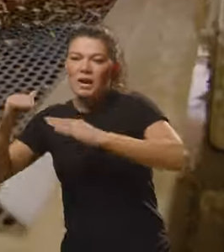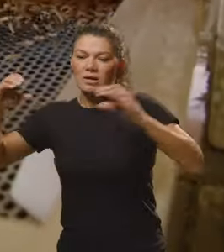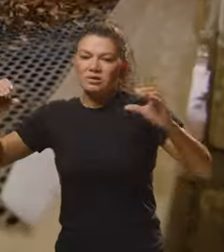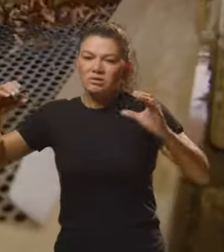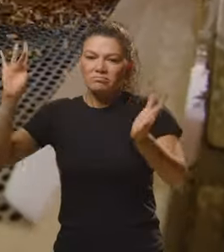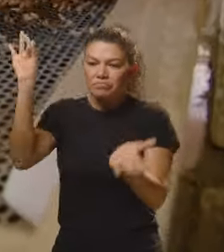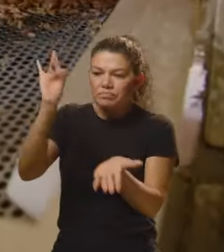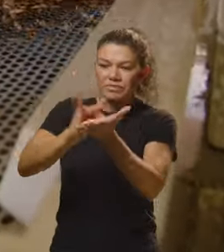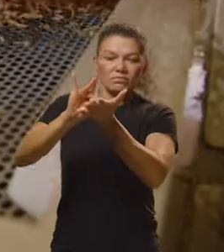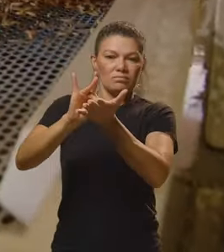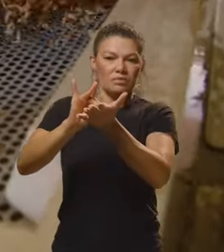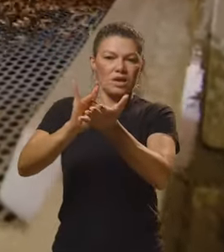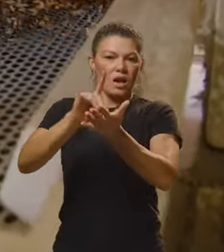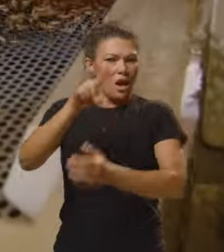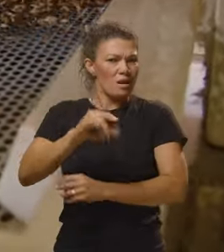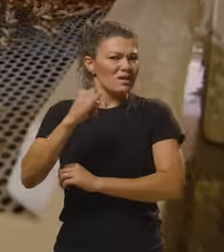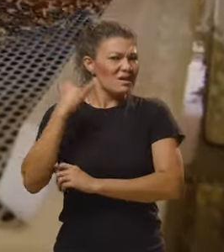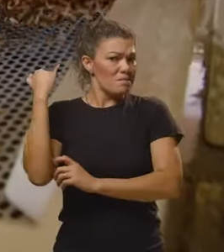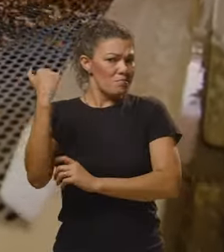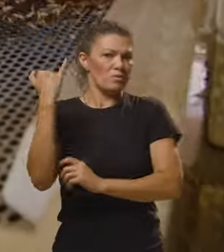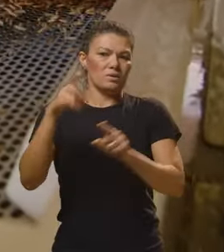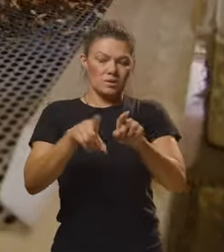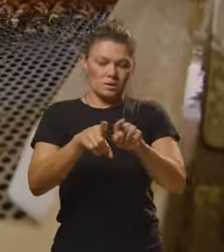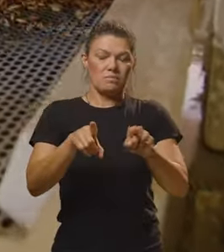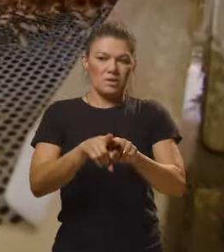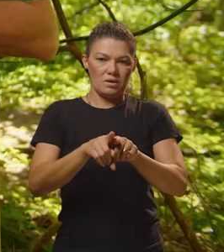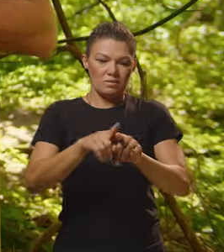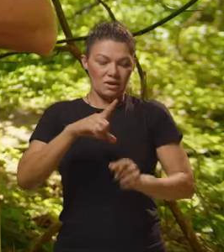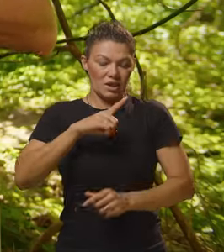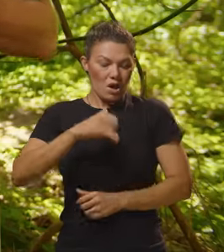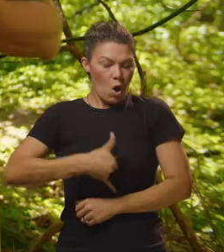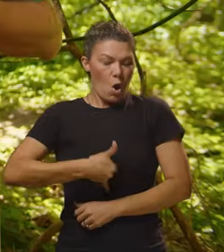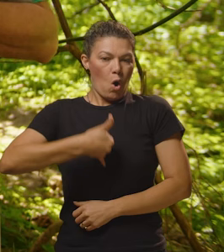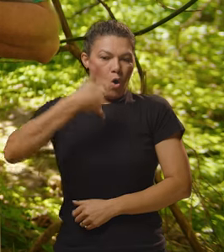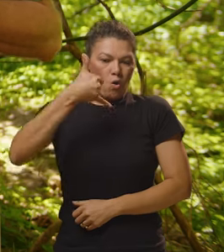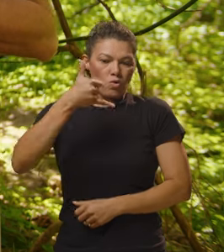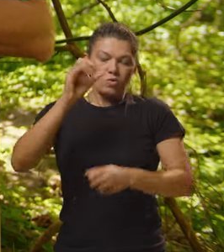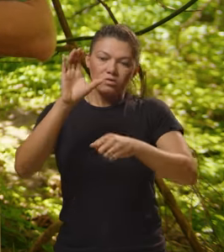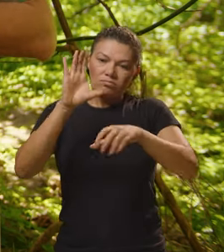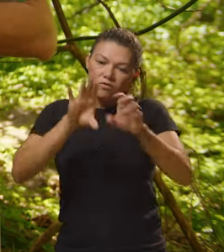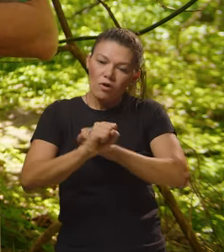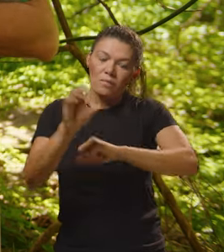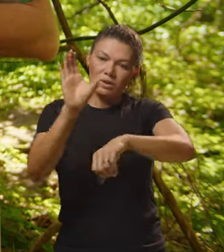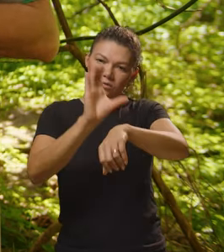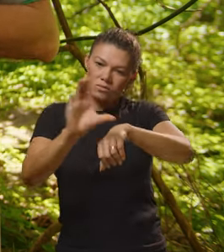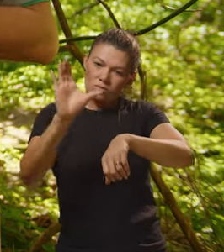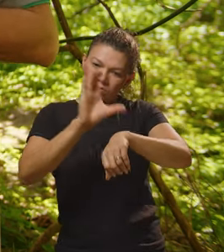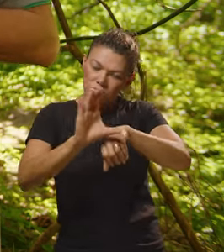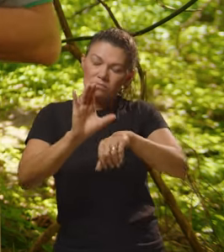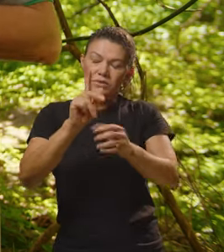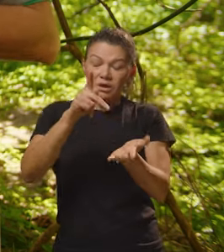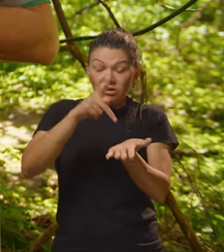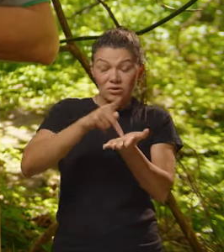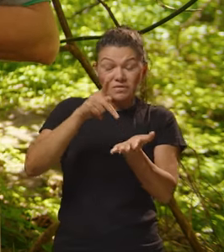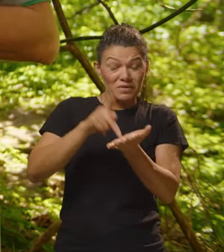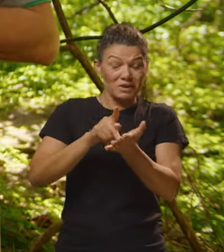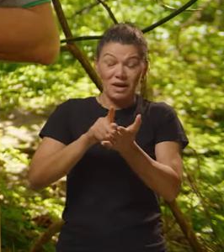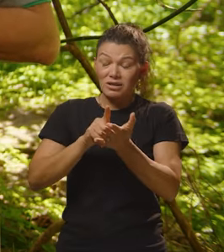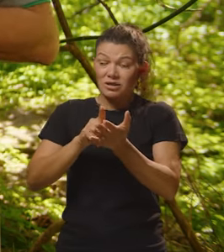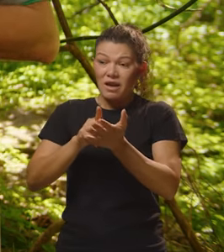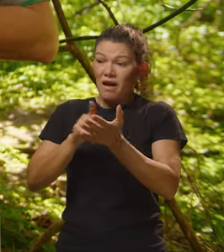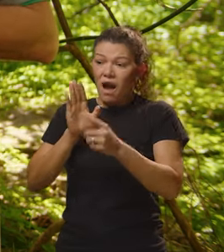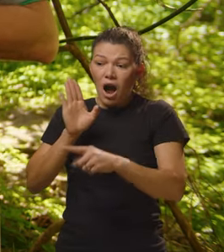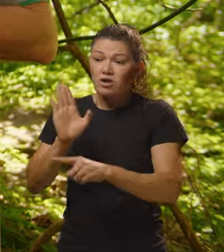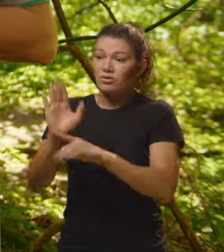construir uma praxis, isso foi fundamental também. Tenho orgulho de ter feito esse curso, porque de fato contribui